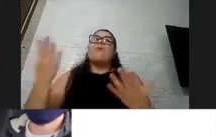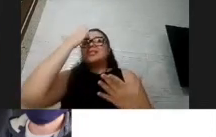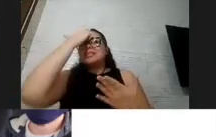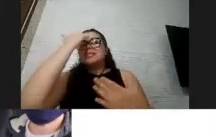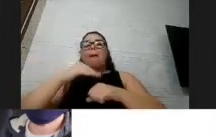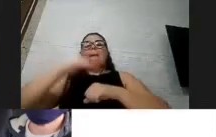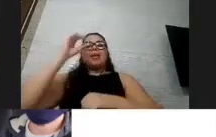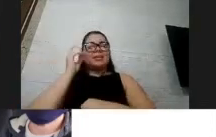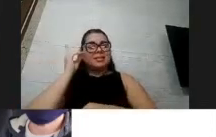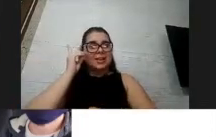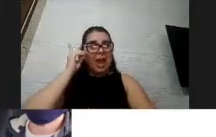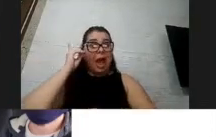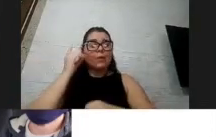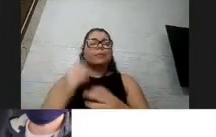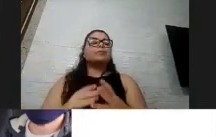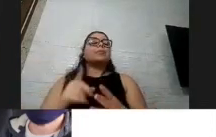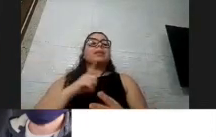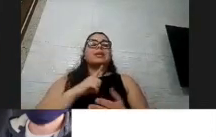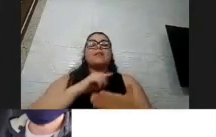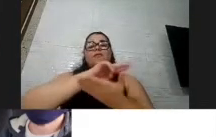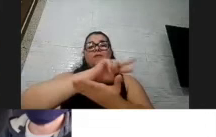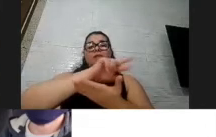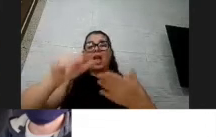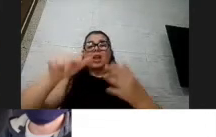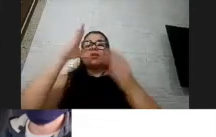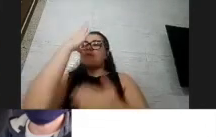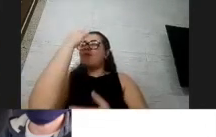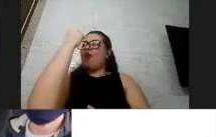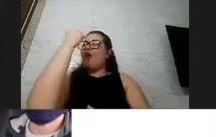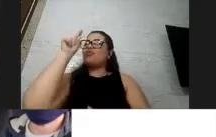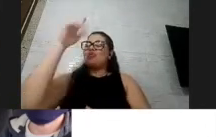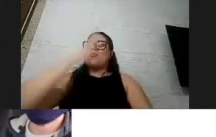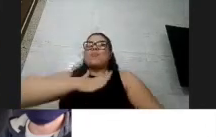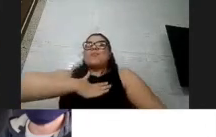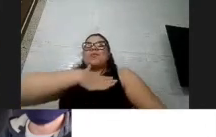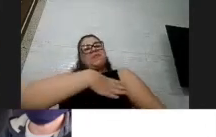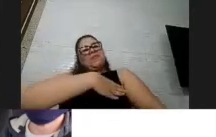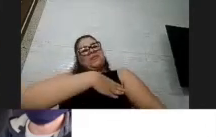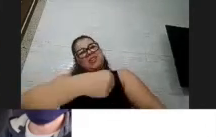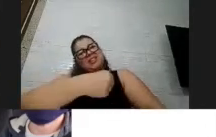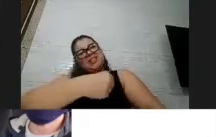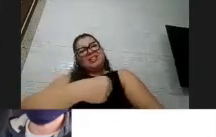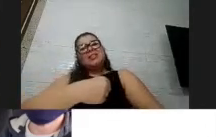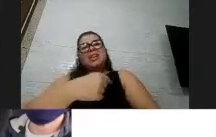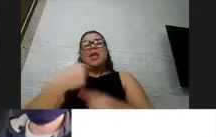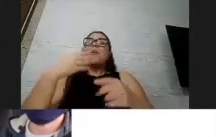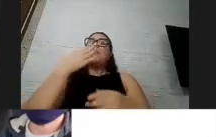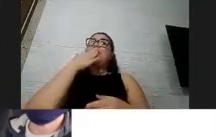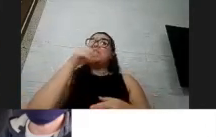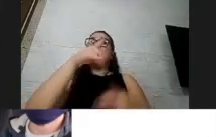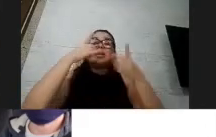Aqui, essa foto desse moço, aqui é um adulto, que na verdade é o Pedro, meu filho, que eu pedi para ele colocar a máscara dele, que é uma